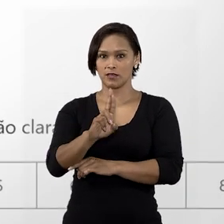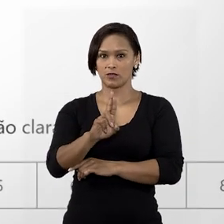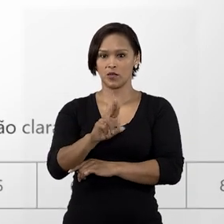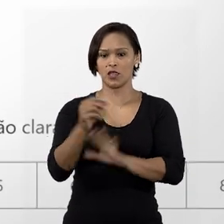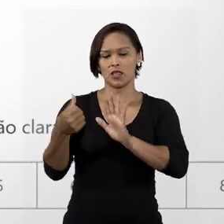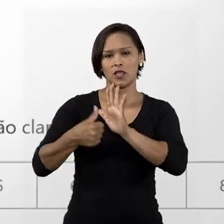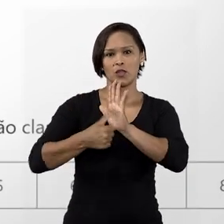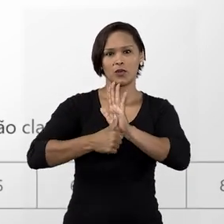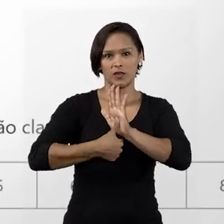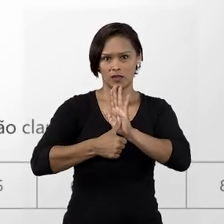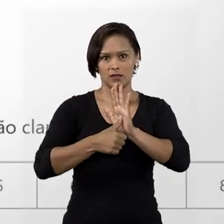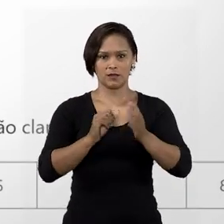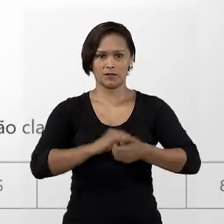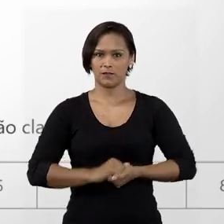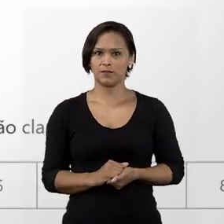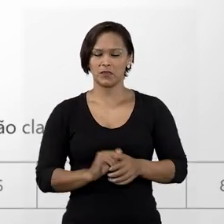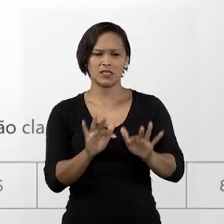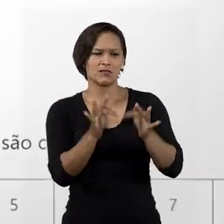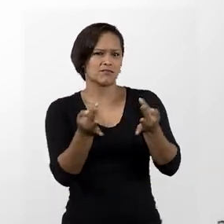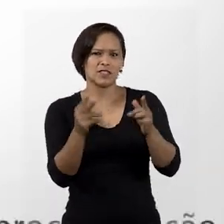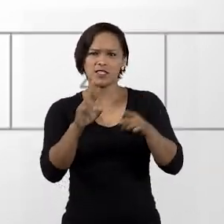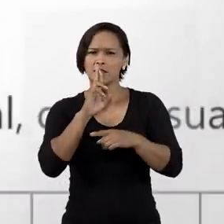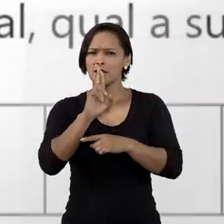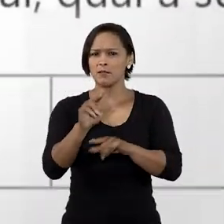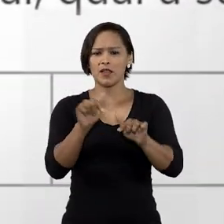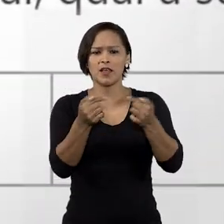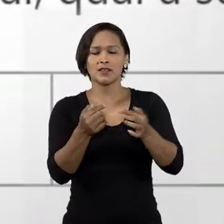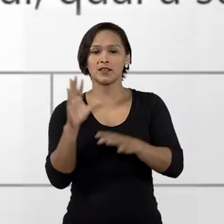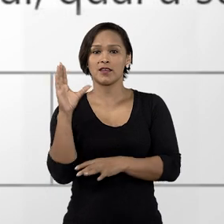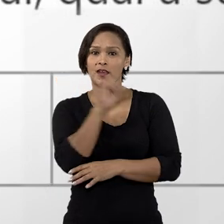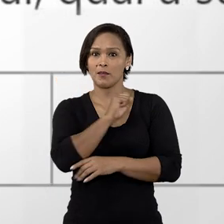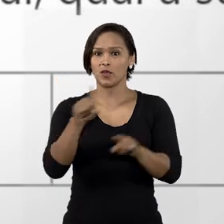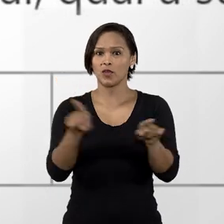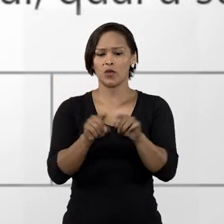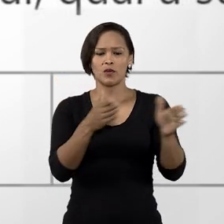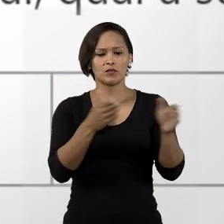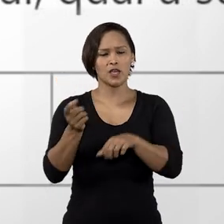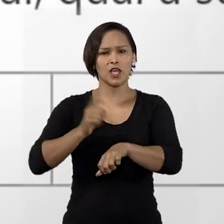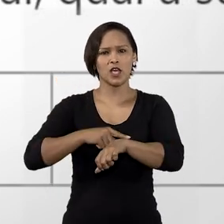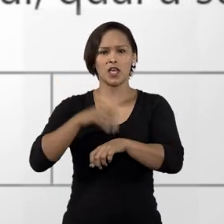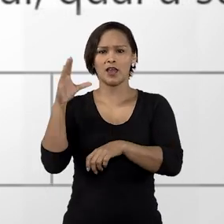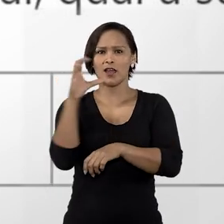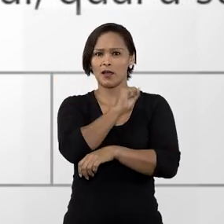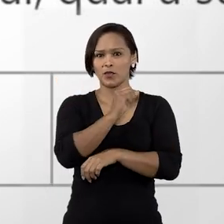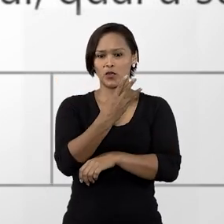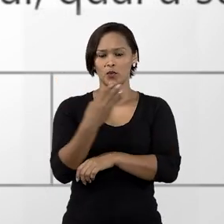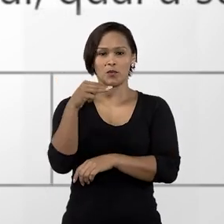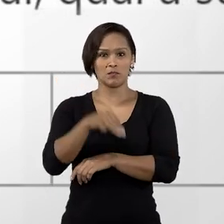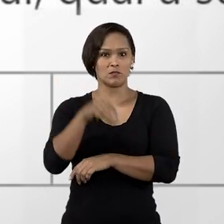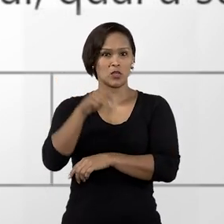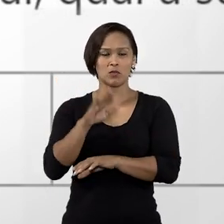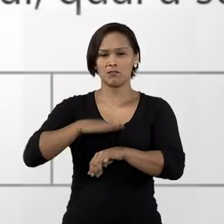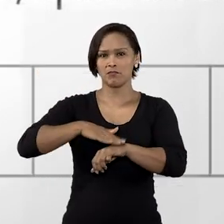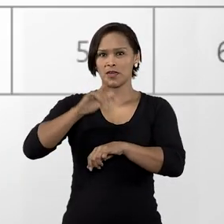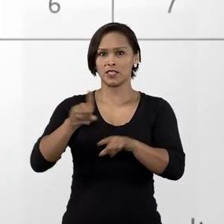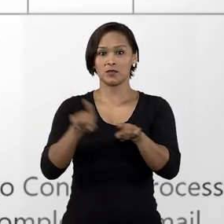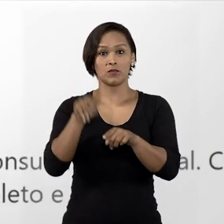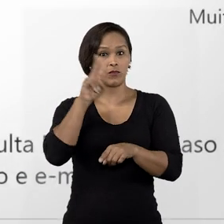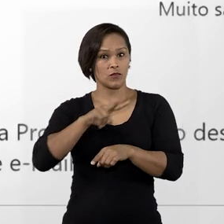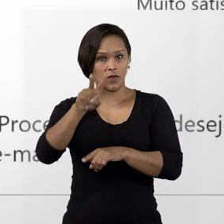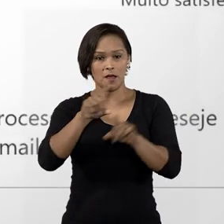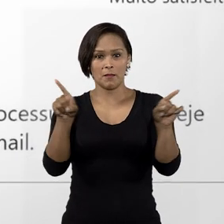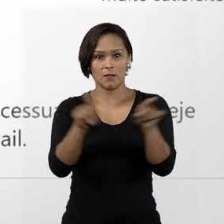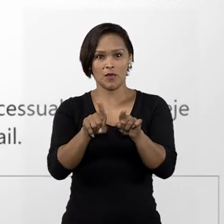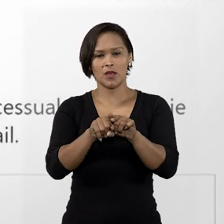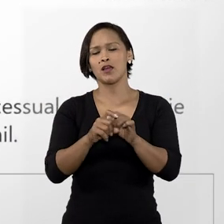dando aquele clique. Simples, né? É muito simples e rápido. Não vai tomar muito seu tempo, não. Demora menos de 4 minutos. Você